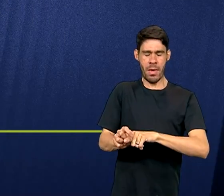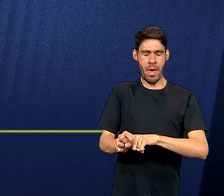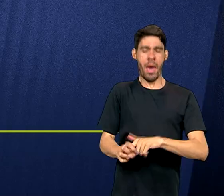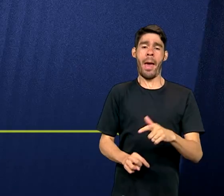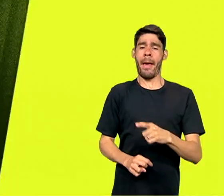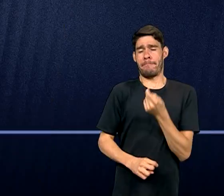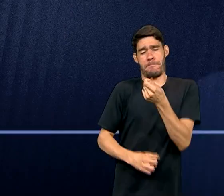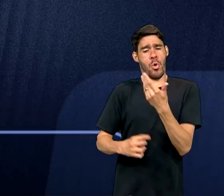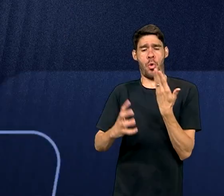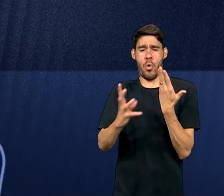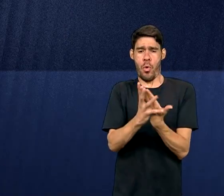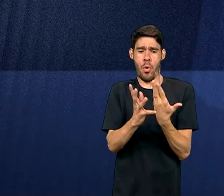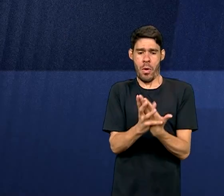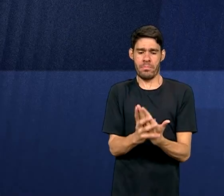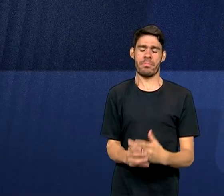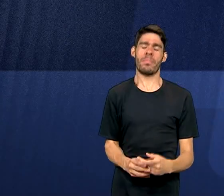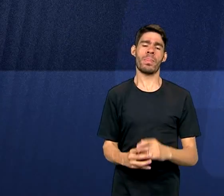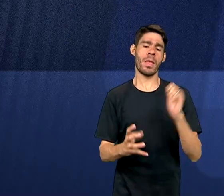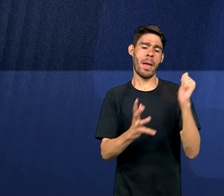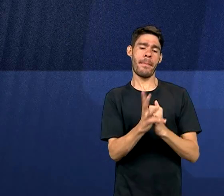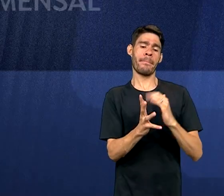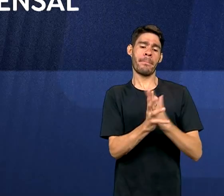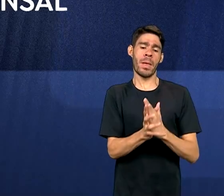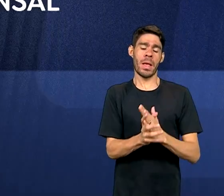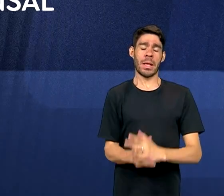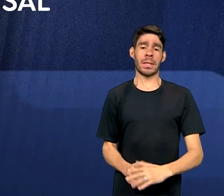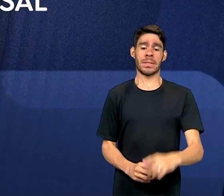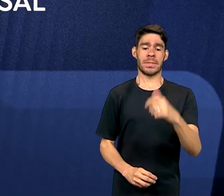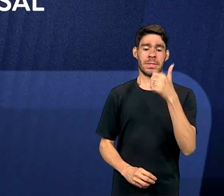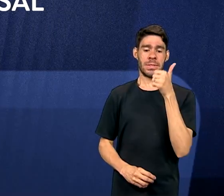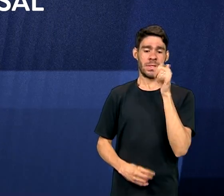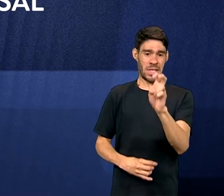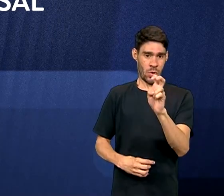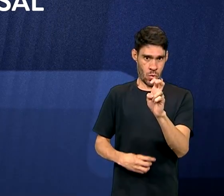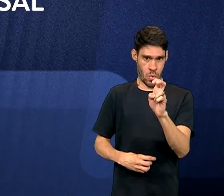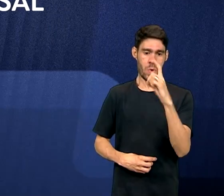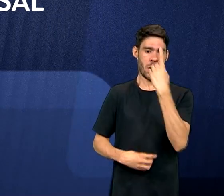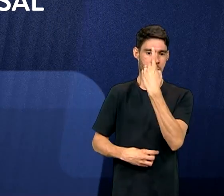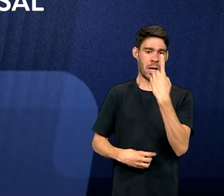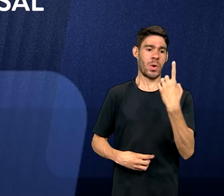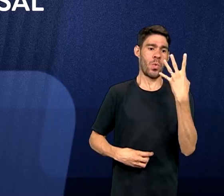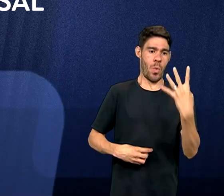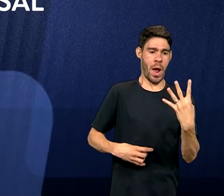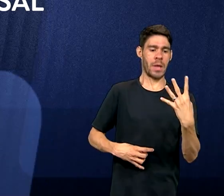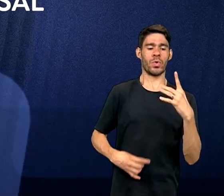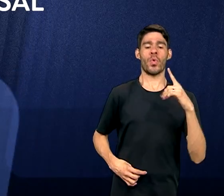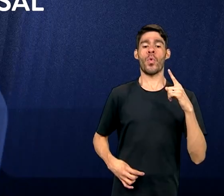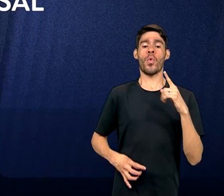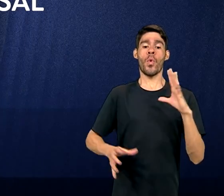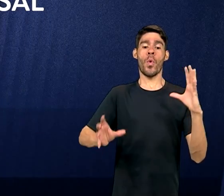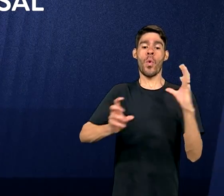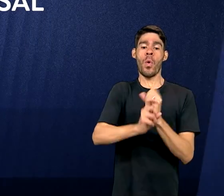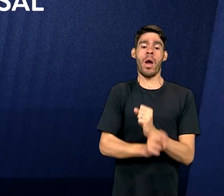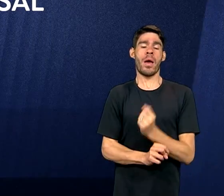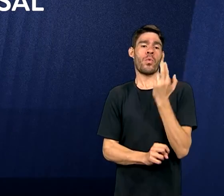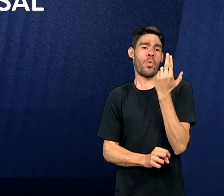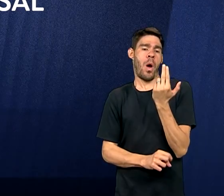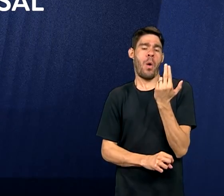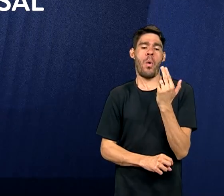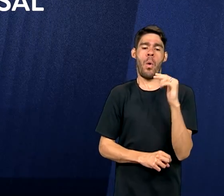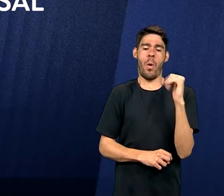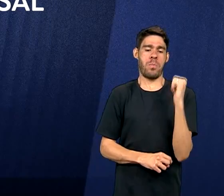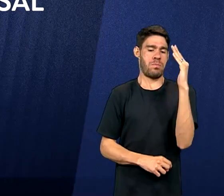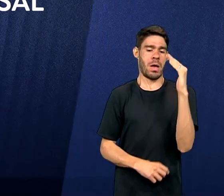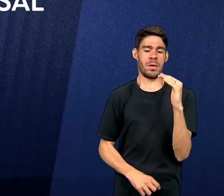escolaridade. Sobre as multas cobradas, a cada cinco casos, em quatro, os valores eram iguais ou